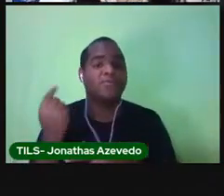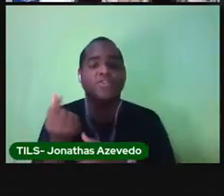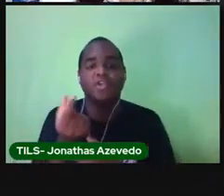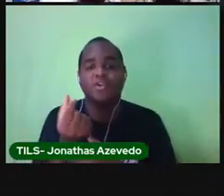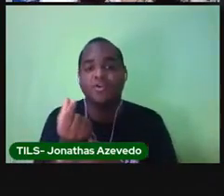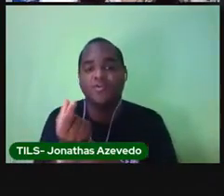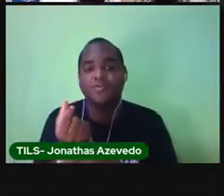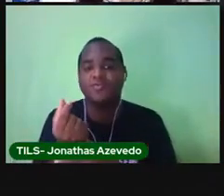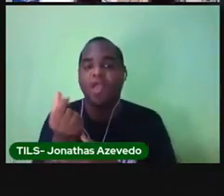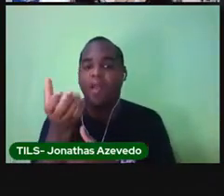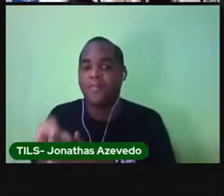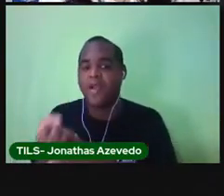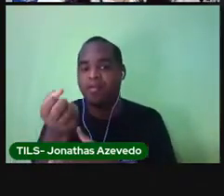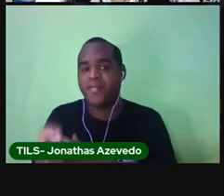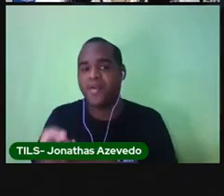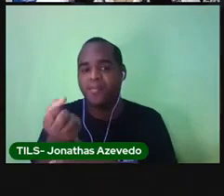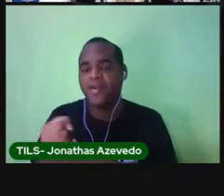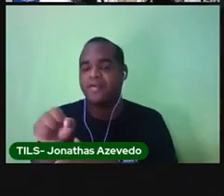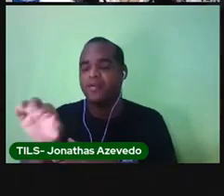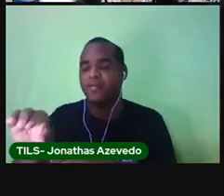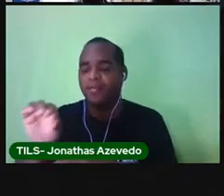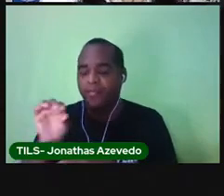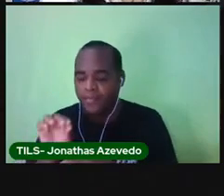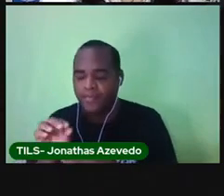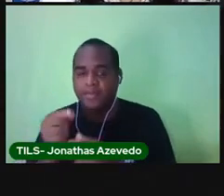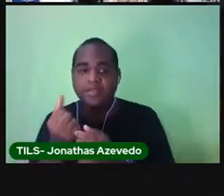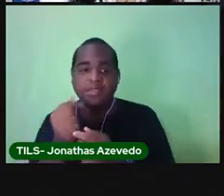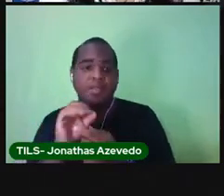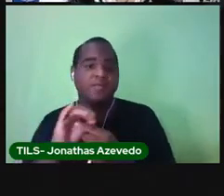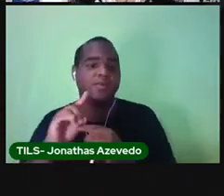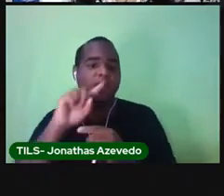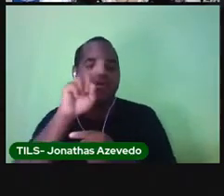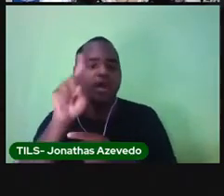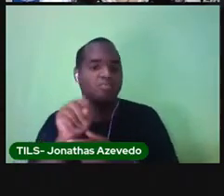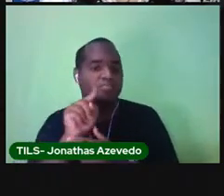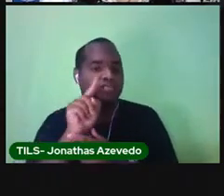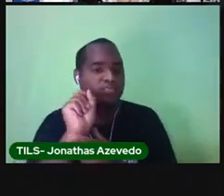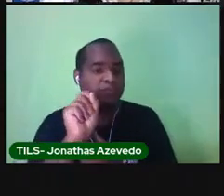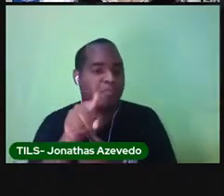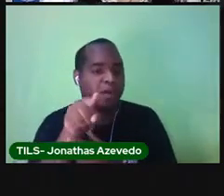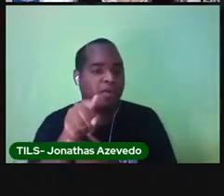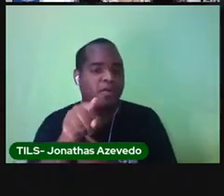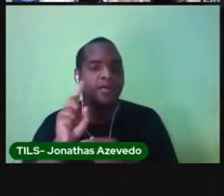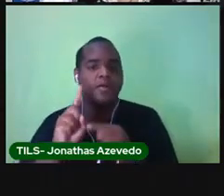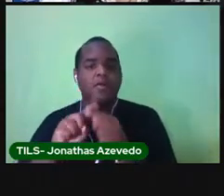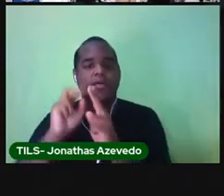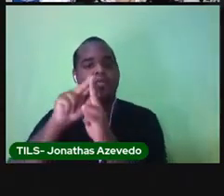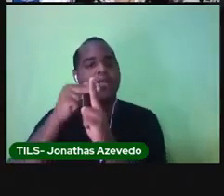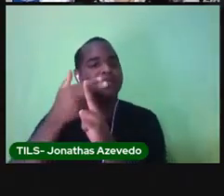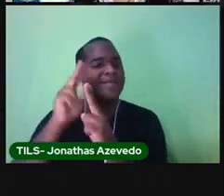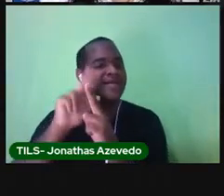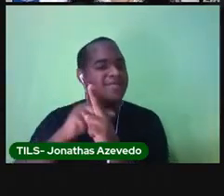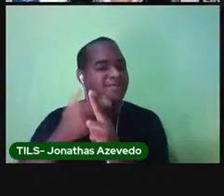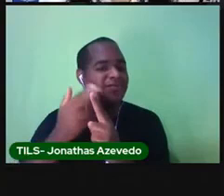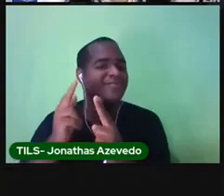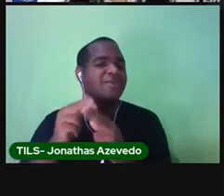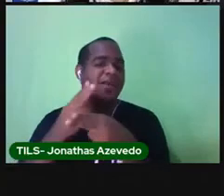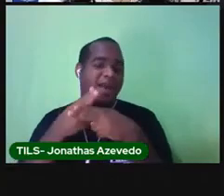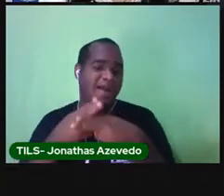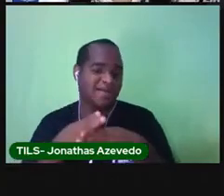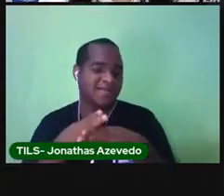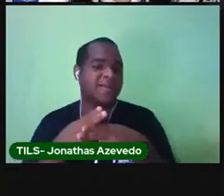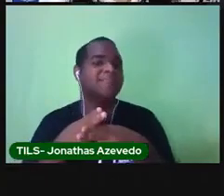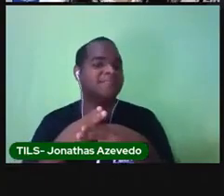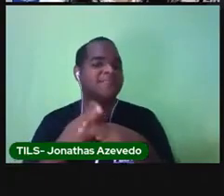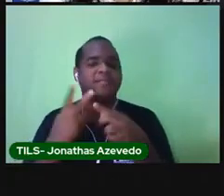banco tipo Caixa Econômica, Bradesco, Itaú. Onde a gente faz pagamentos e onde vai sacar dinheiro. Não é o